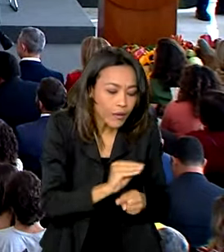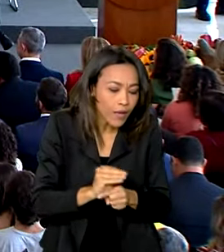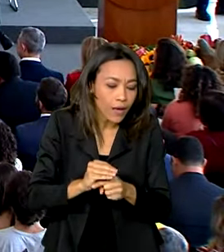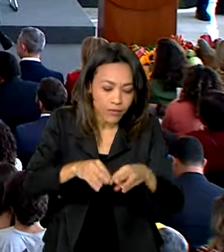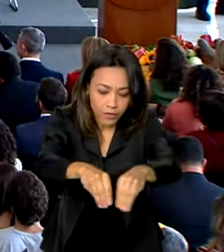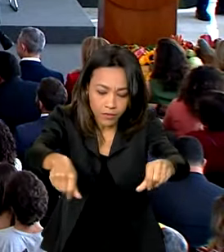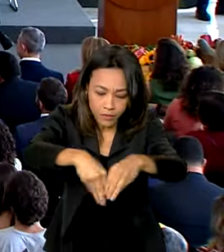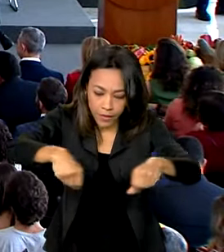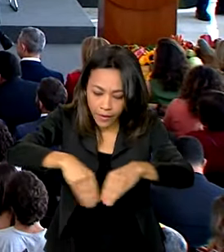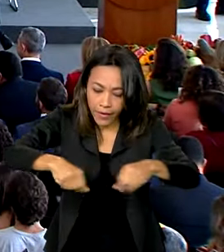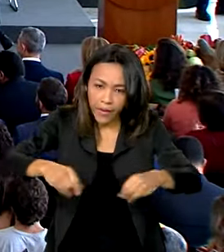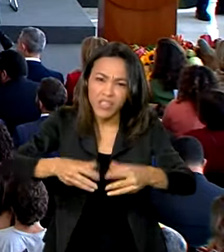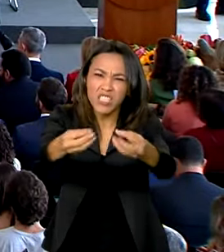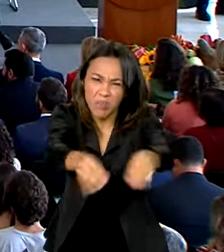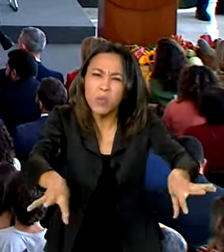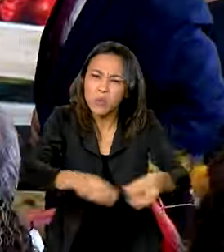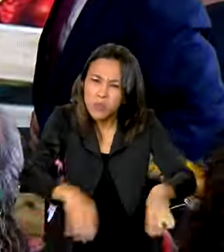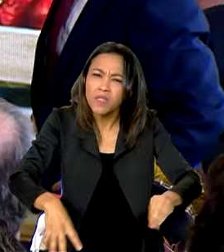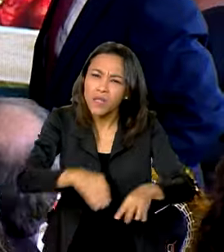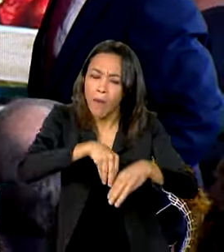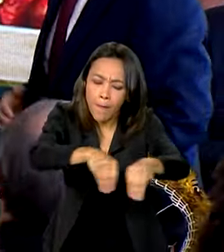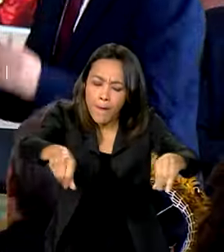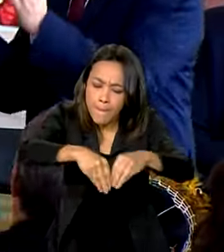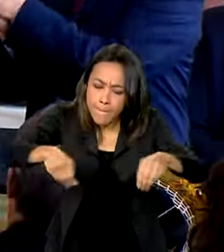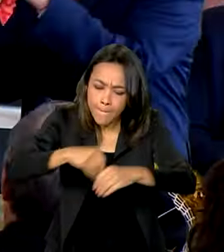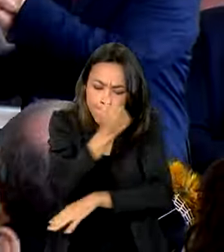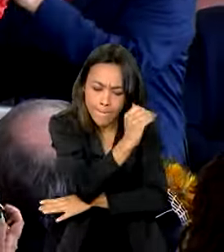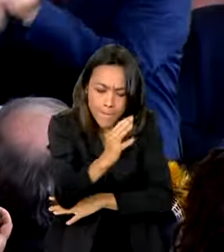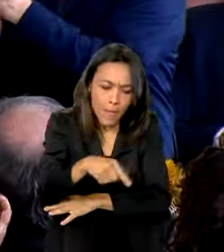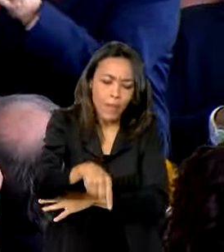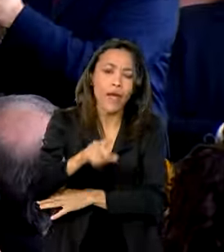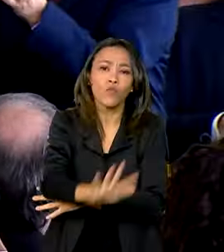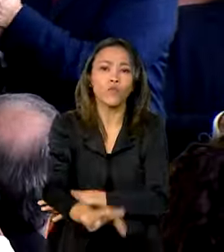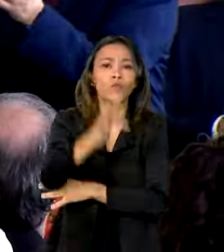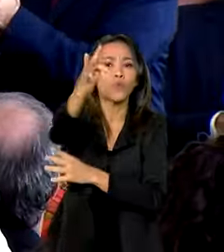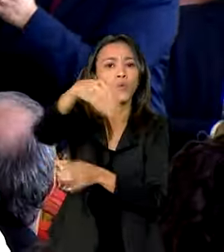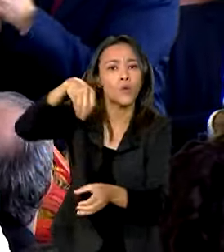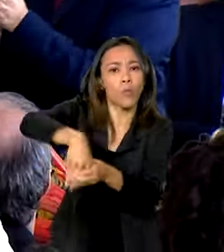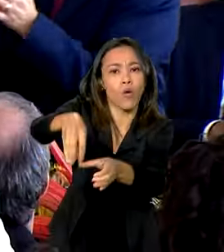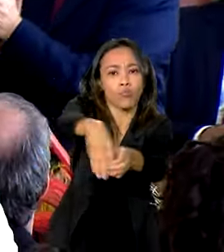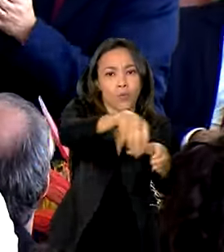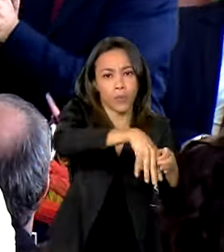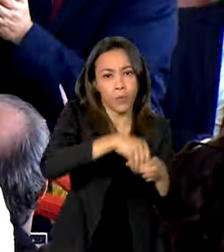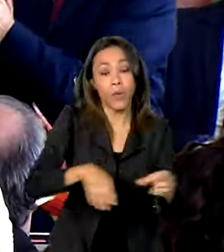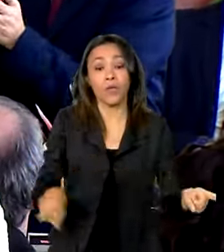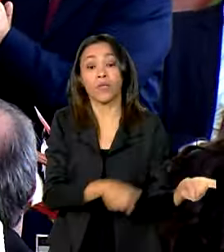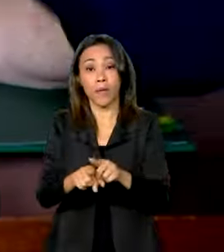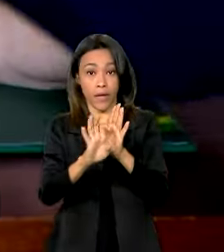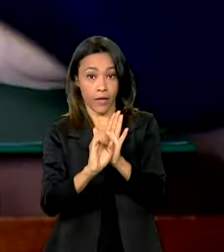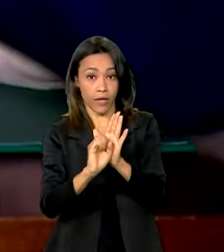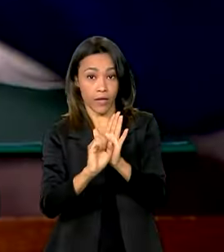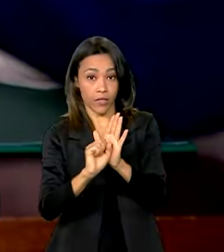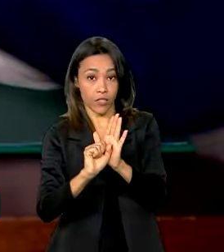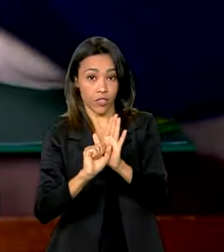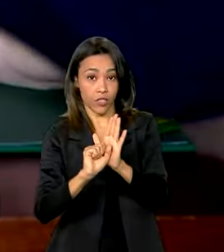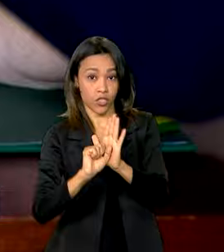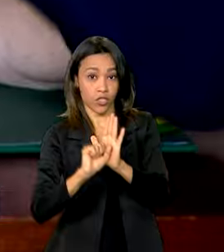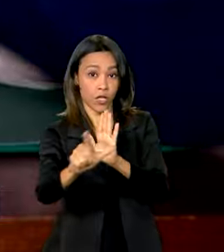Degradadas para Fins Produtivos. Também foram lançados editais como o que destina 100 milhões de reais.